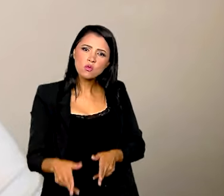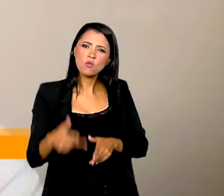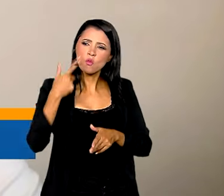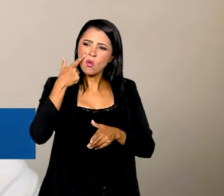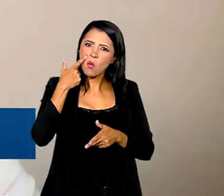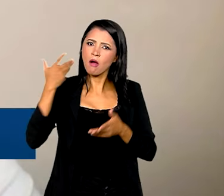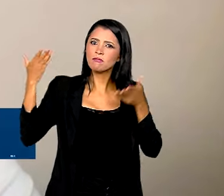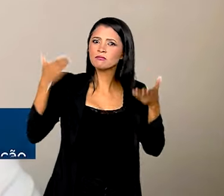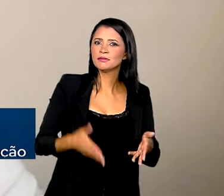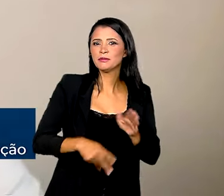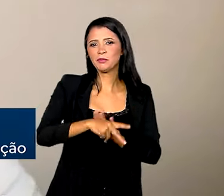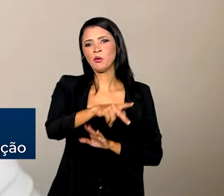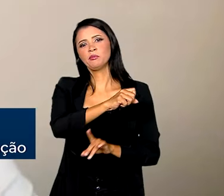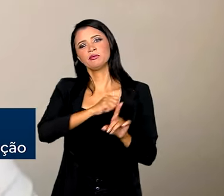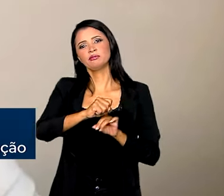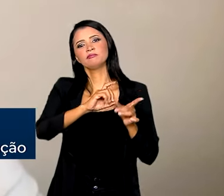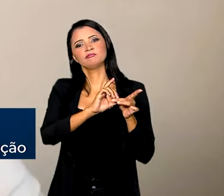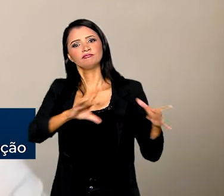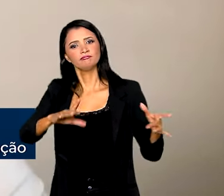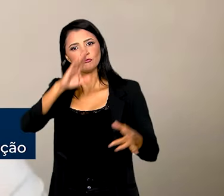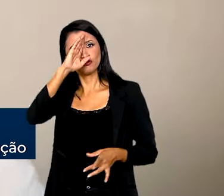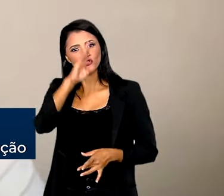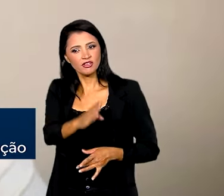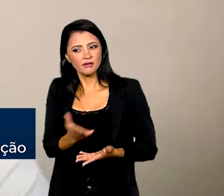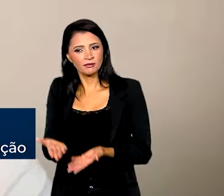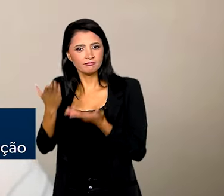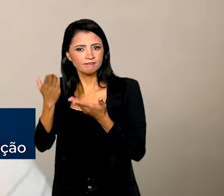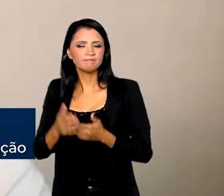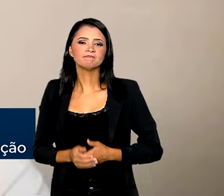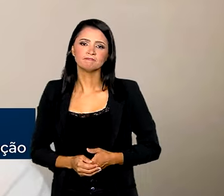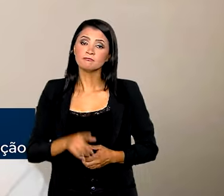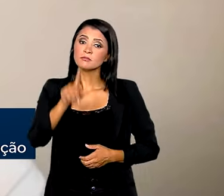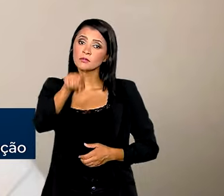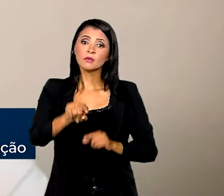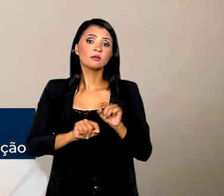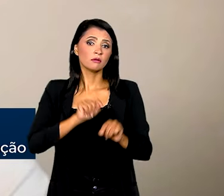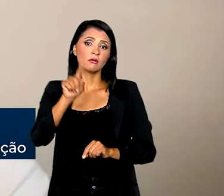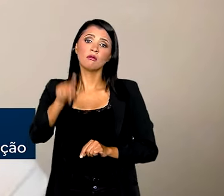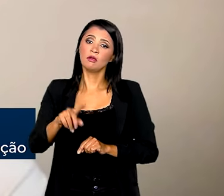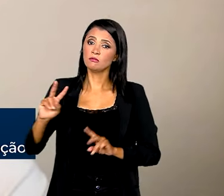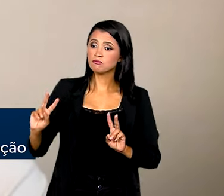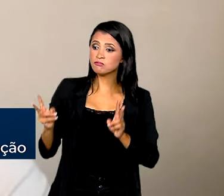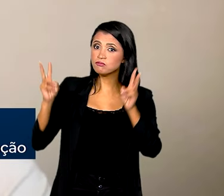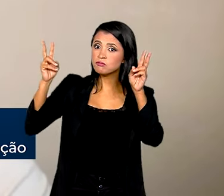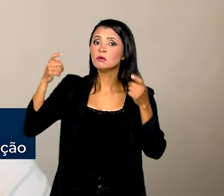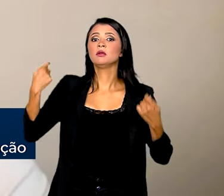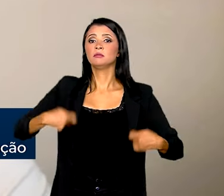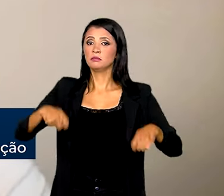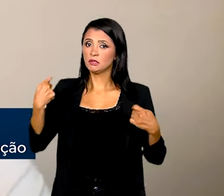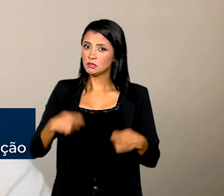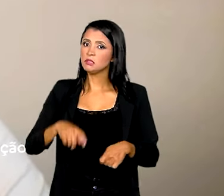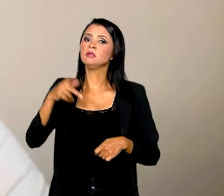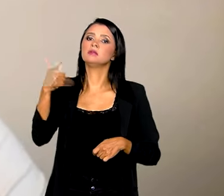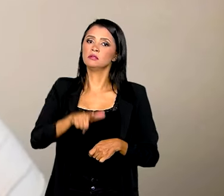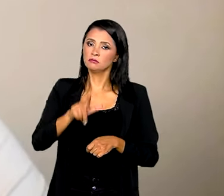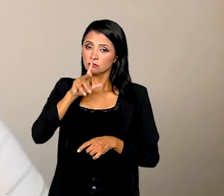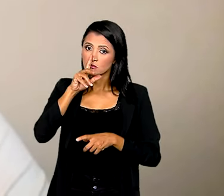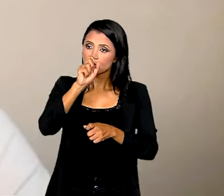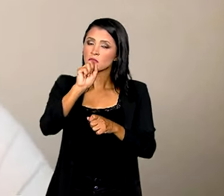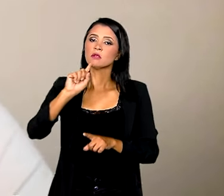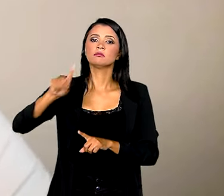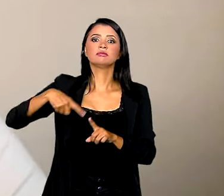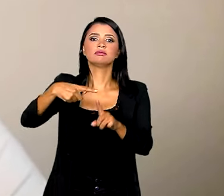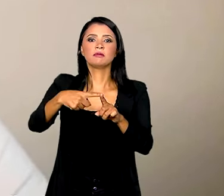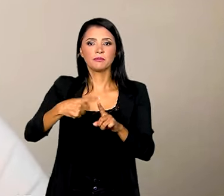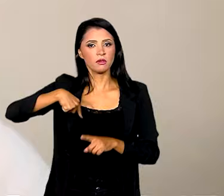mundo que têm mecanismos tão densos de participação democrática direta. E isso é muito valoroso e